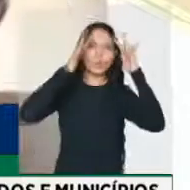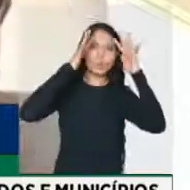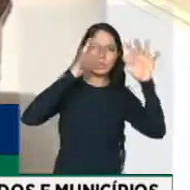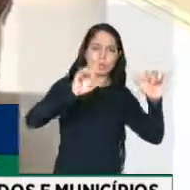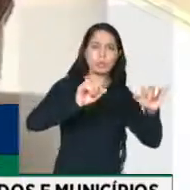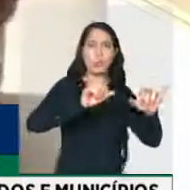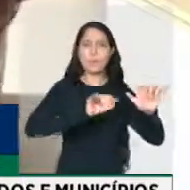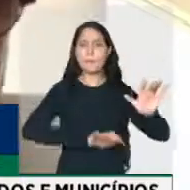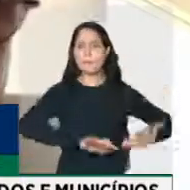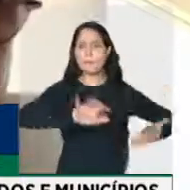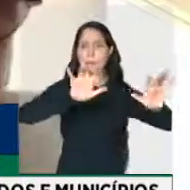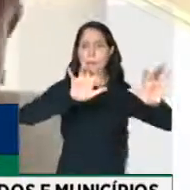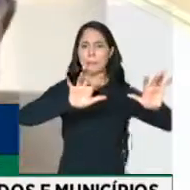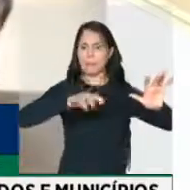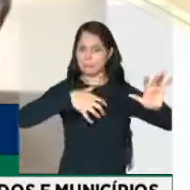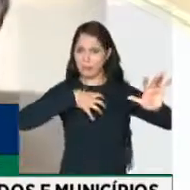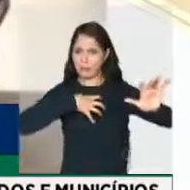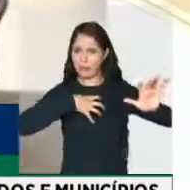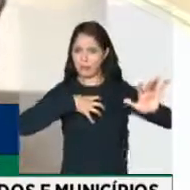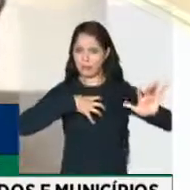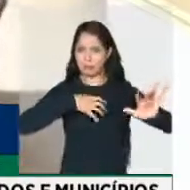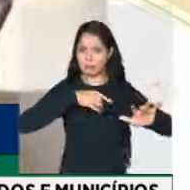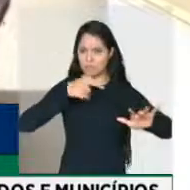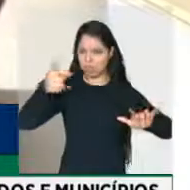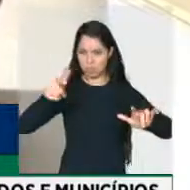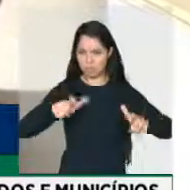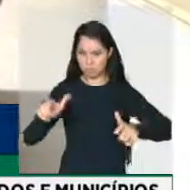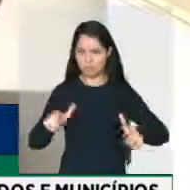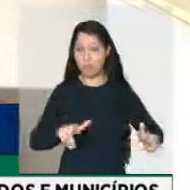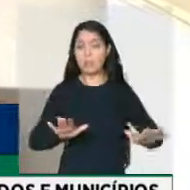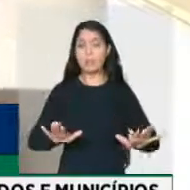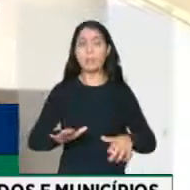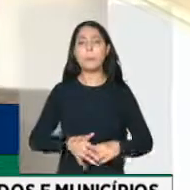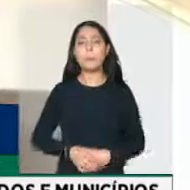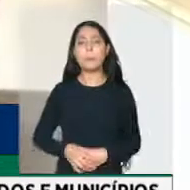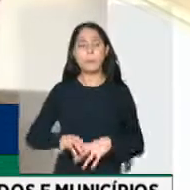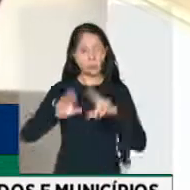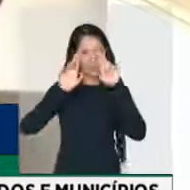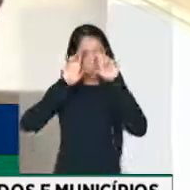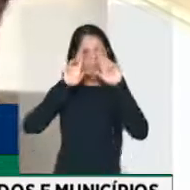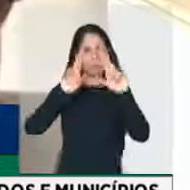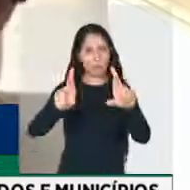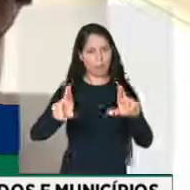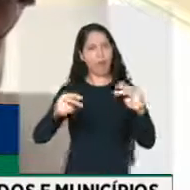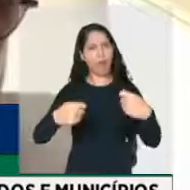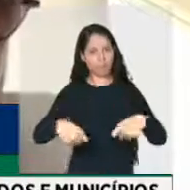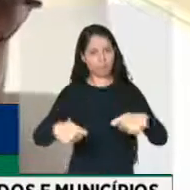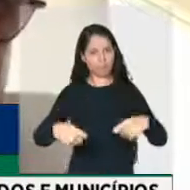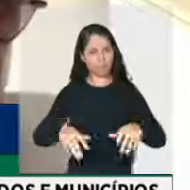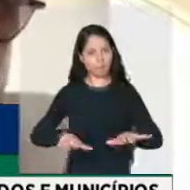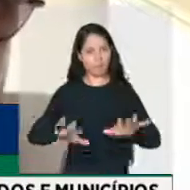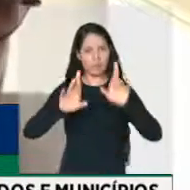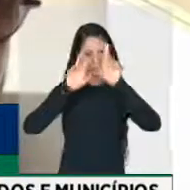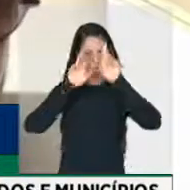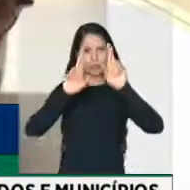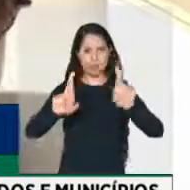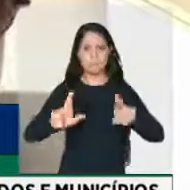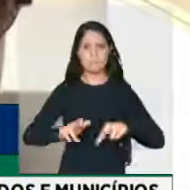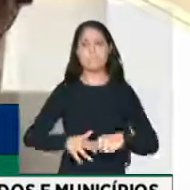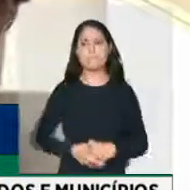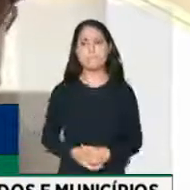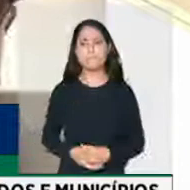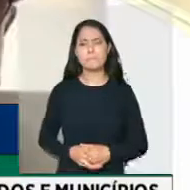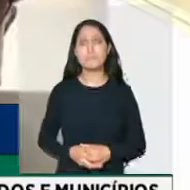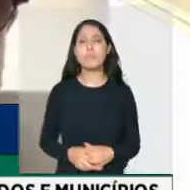Amazônia e o da Bahia. Estava toda respeitando a necessidade desses tribunais.